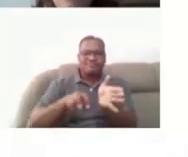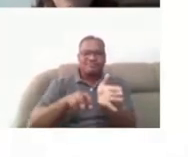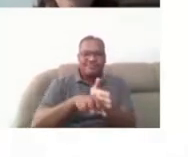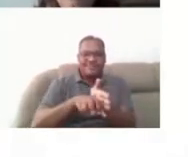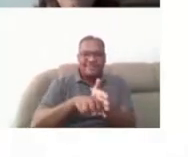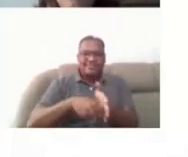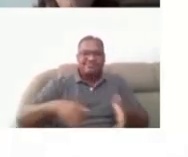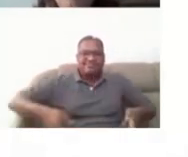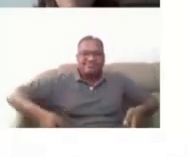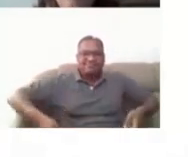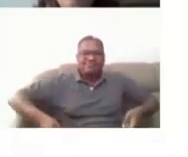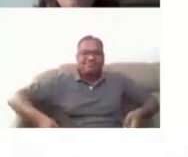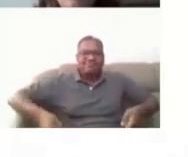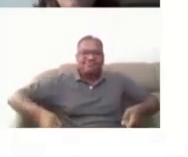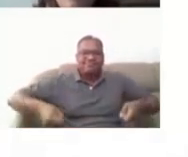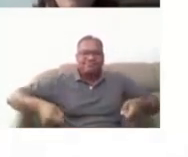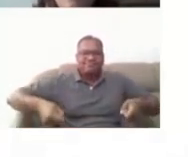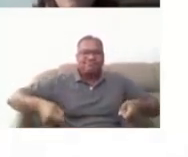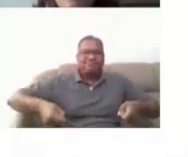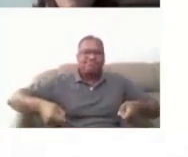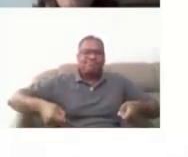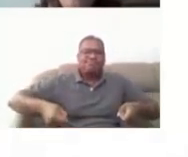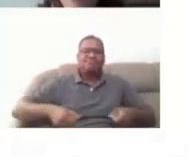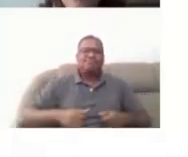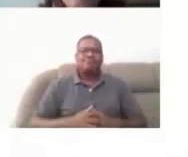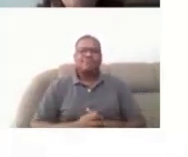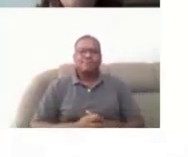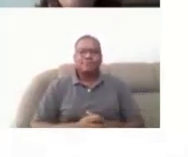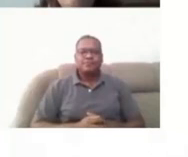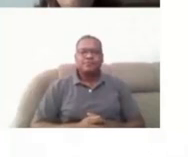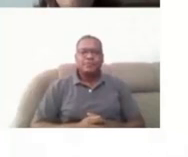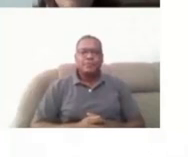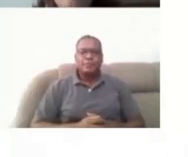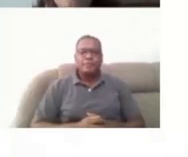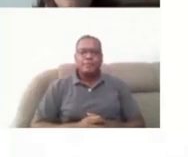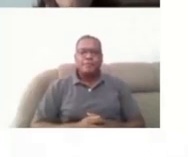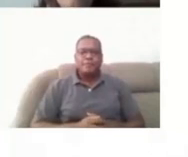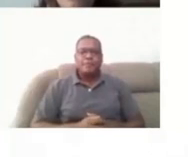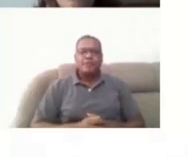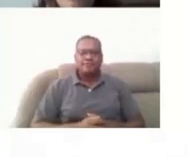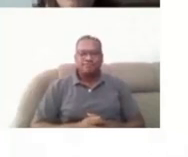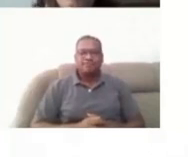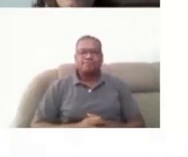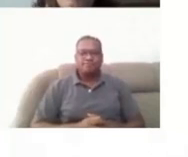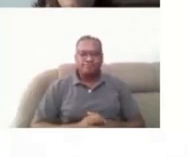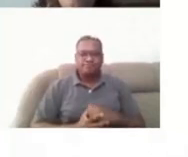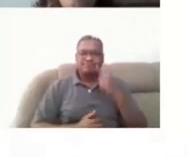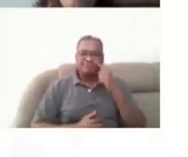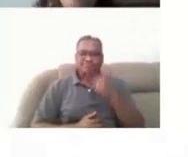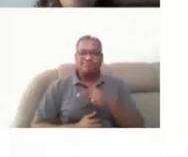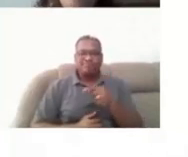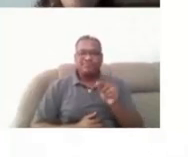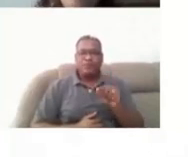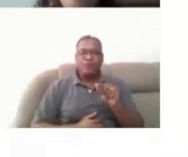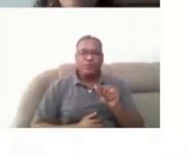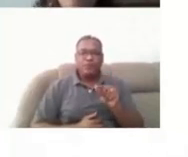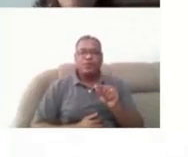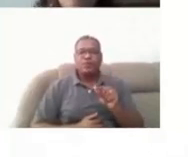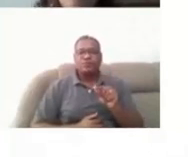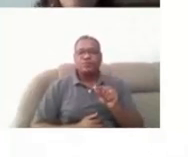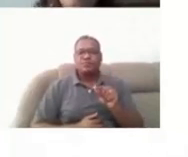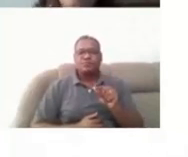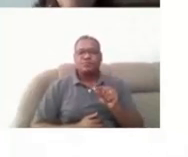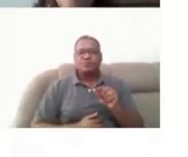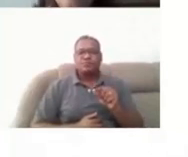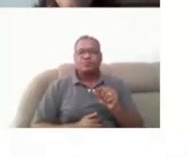a cadeira de rodas, né? Um pega de um lado, outra pessoa pega do outro, né? E se locomove pela